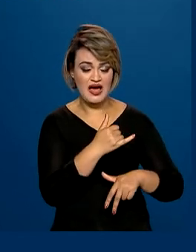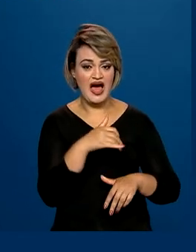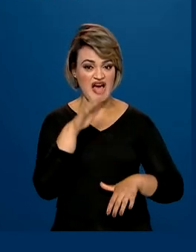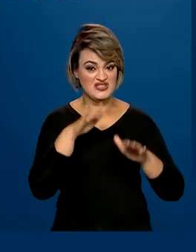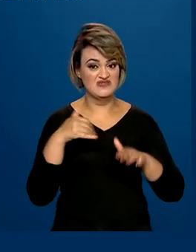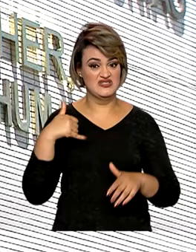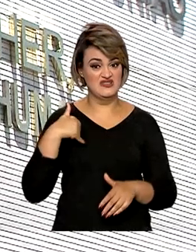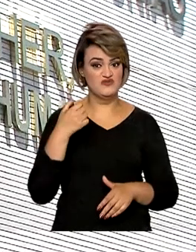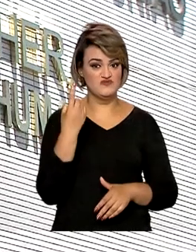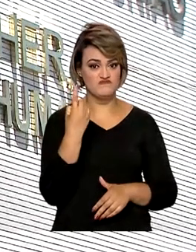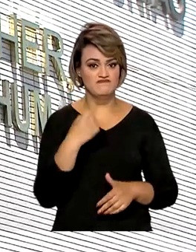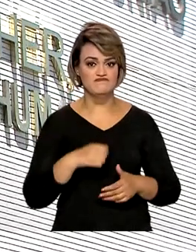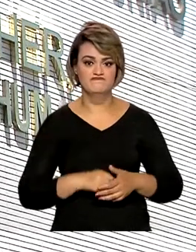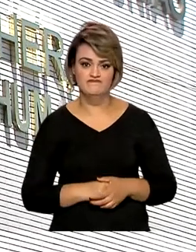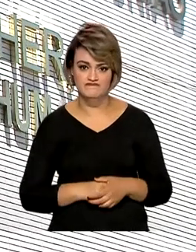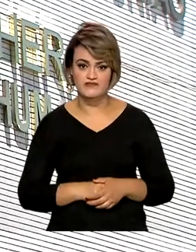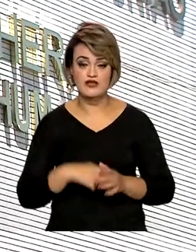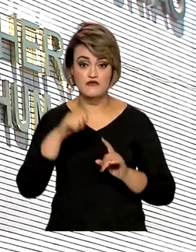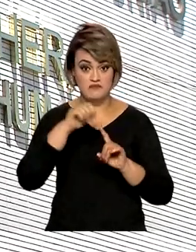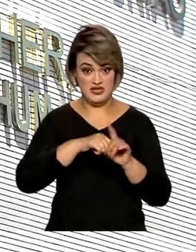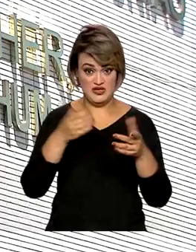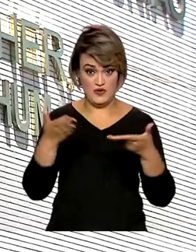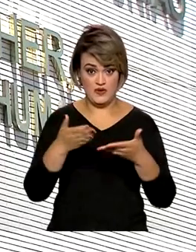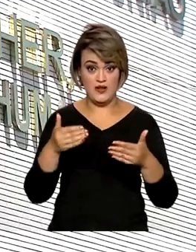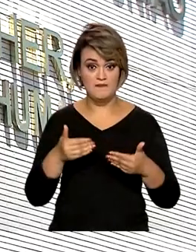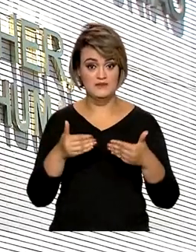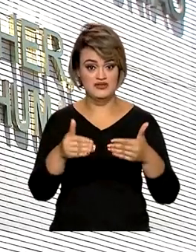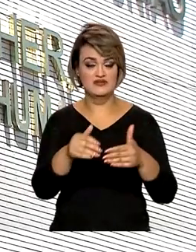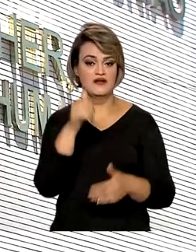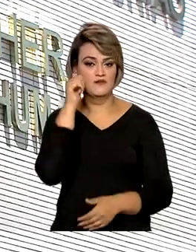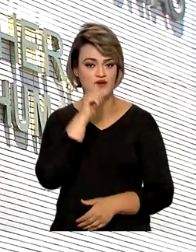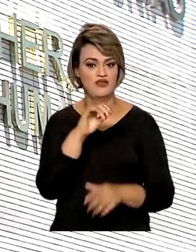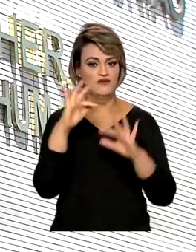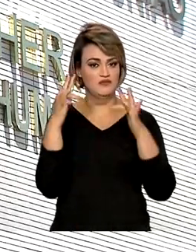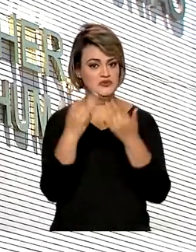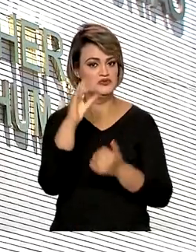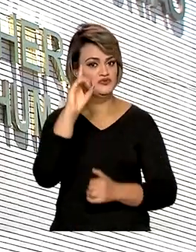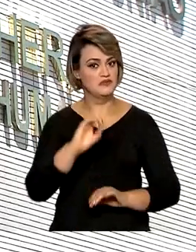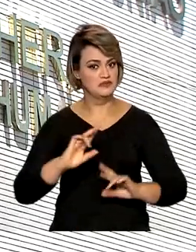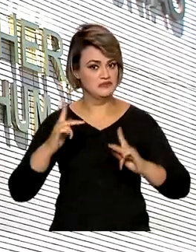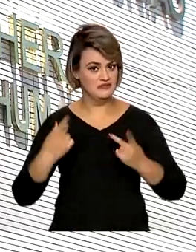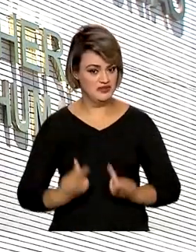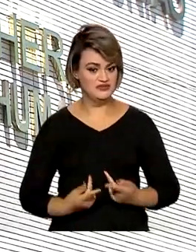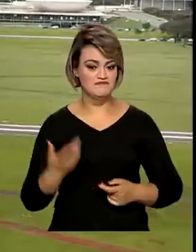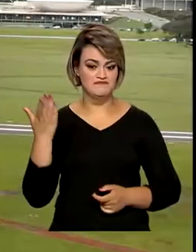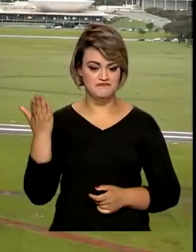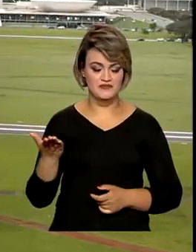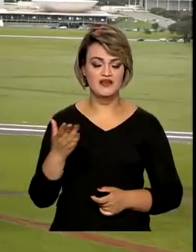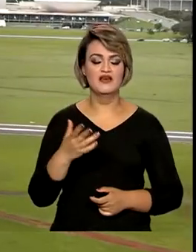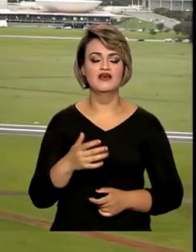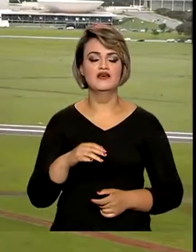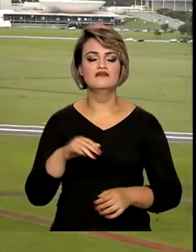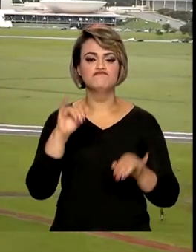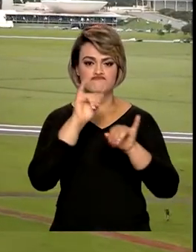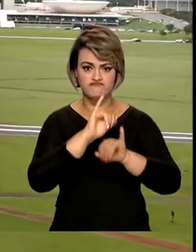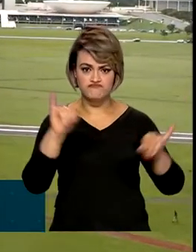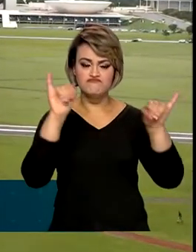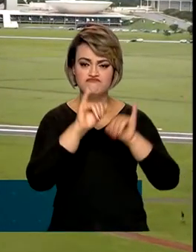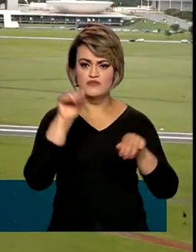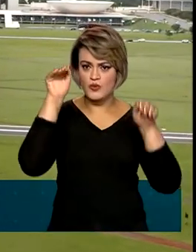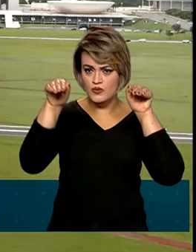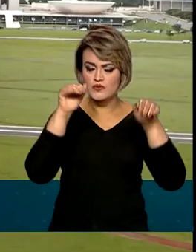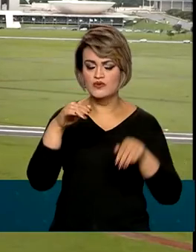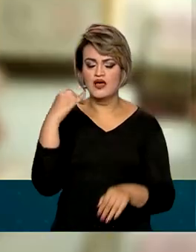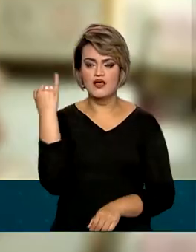ano de idade. Neste mês, o Ministério da Mulher, da Família e dos Direitos Humanos reforça a conscientização